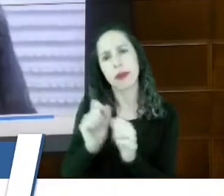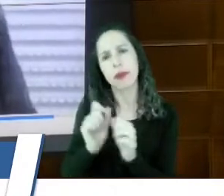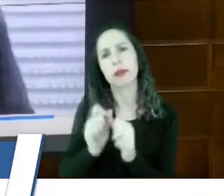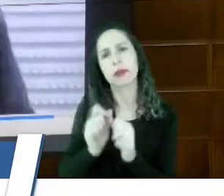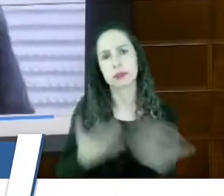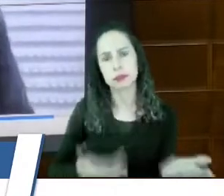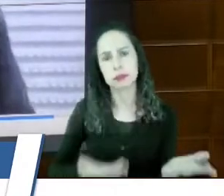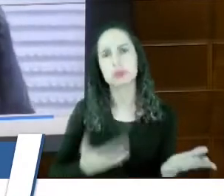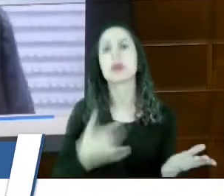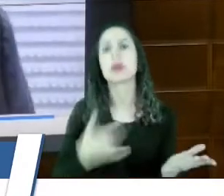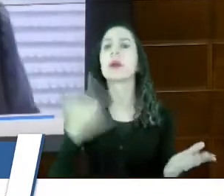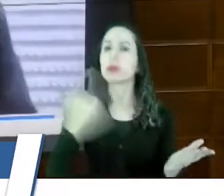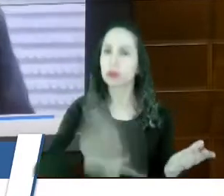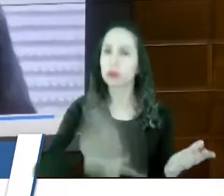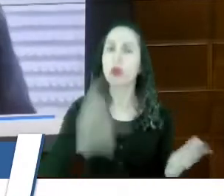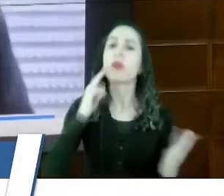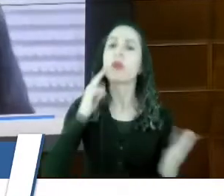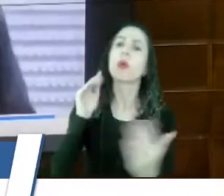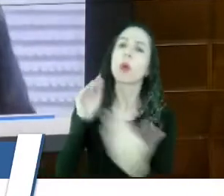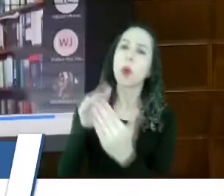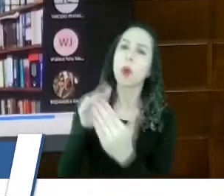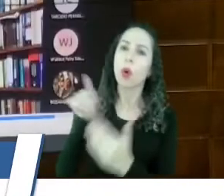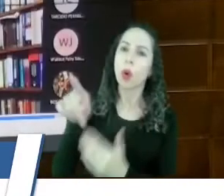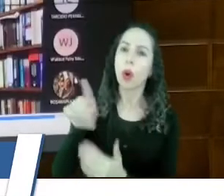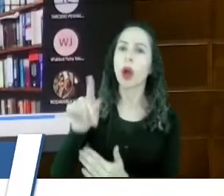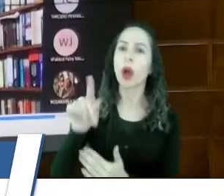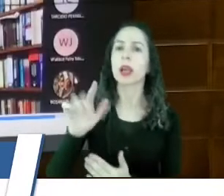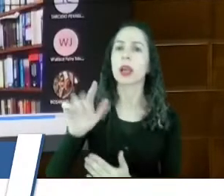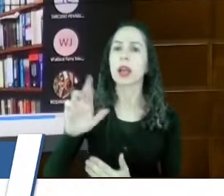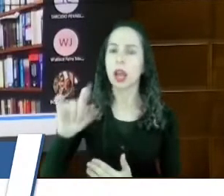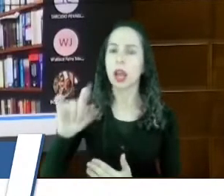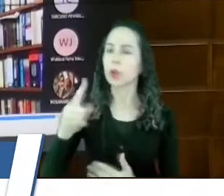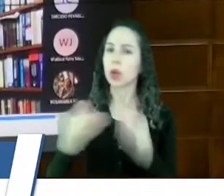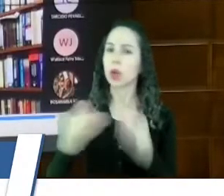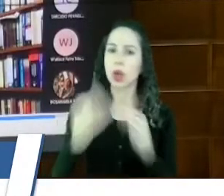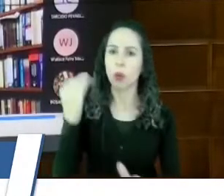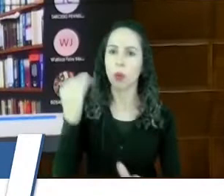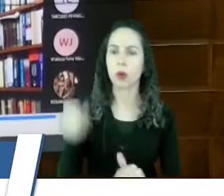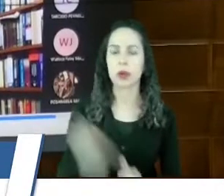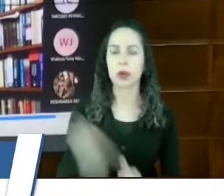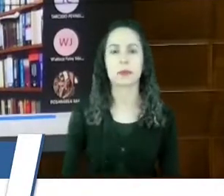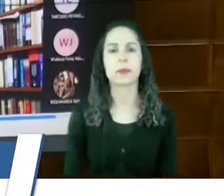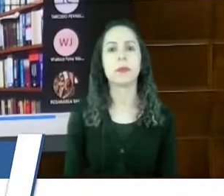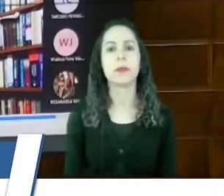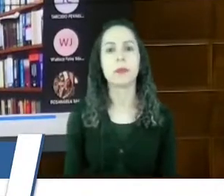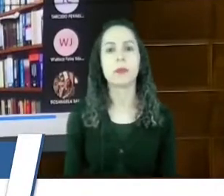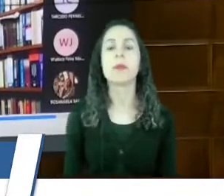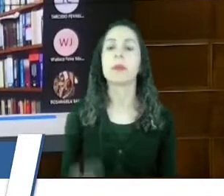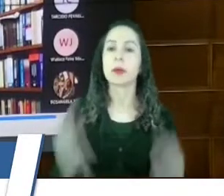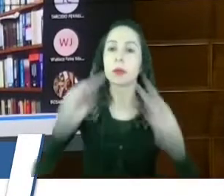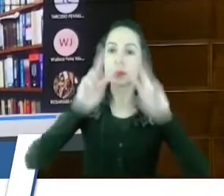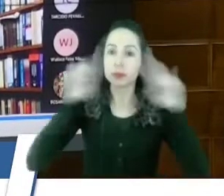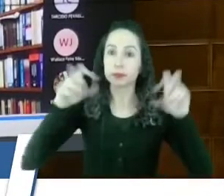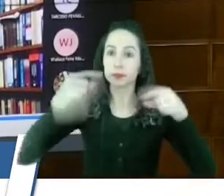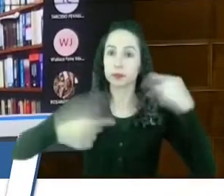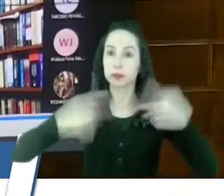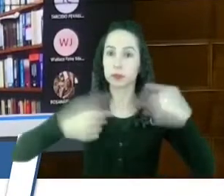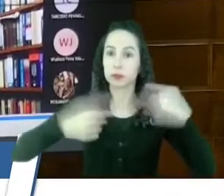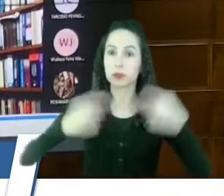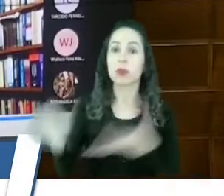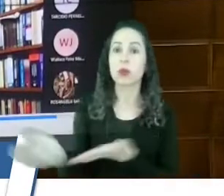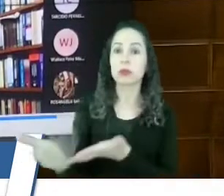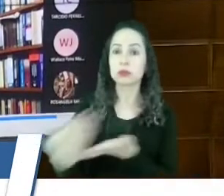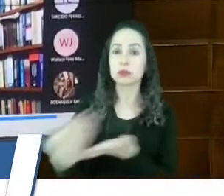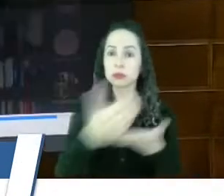vindo e vou acompanhar o relator pela não modulação. Perfeito. Bom, a matéria está em discussão, eu vou colher os votos, a